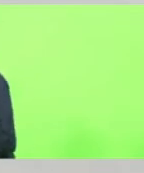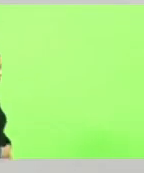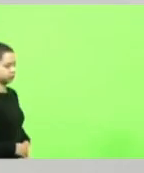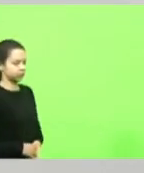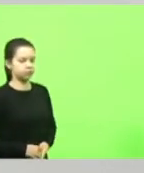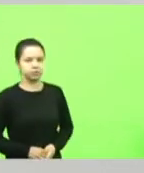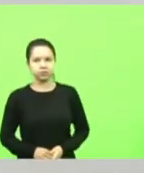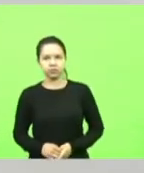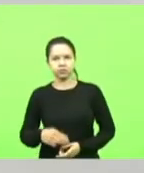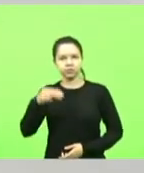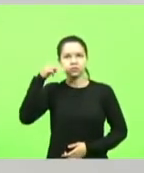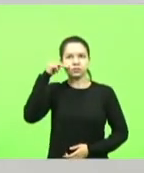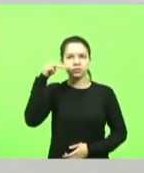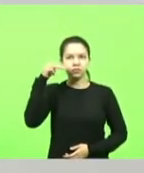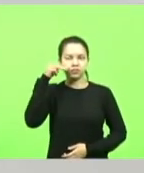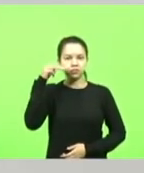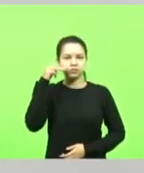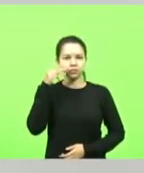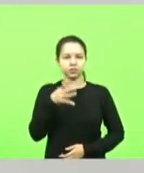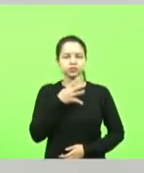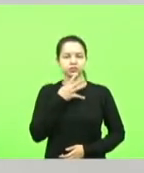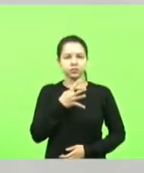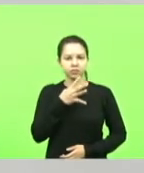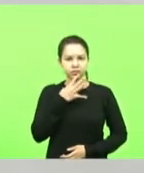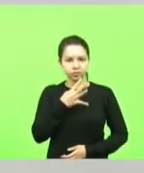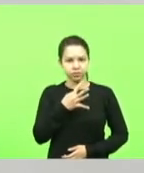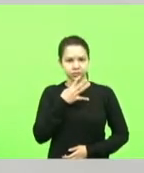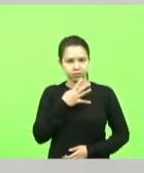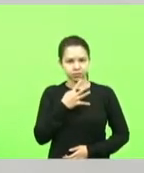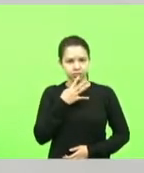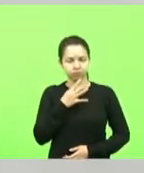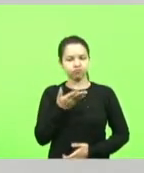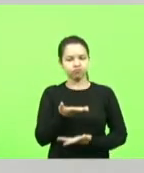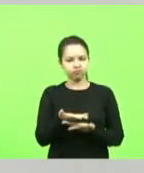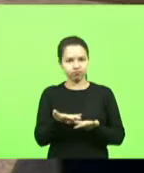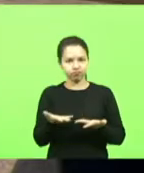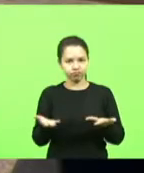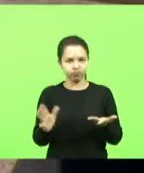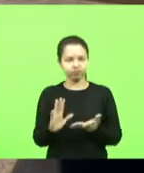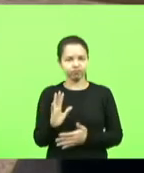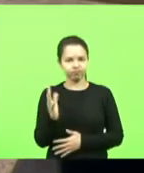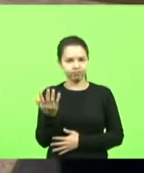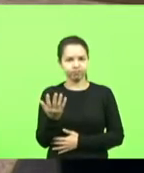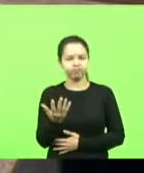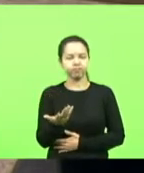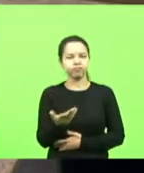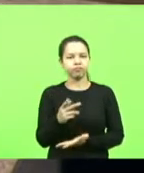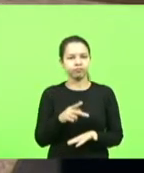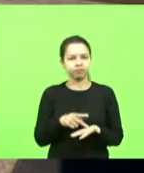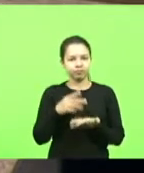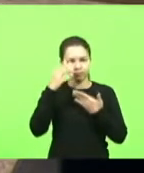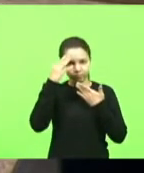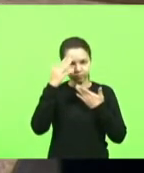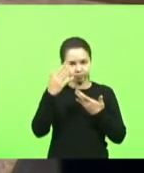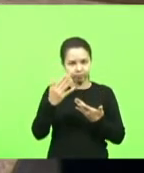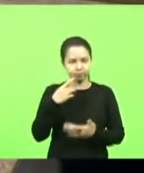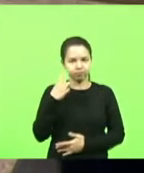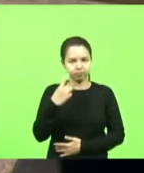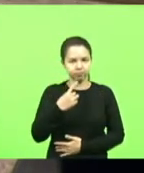que conhece muito bem toda essa situação é verdade muito obrigada deputado Maurício